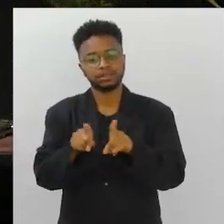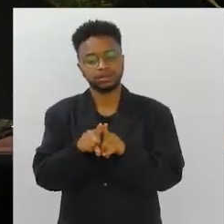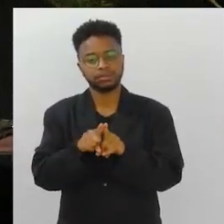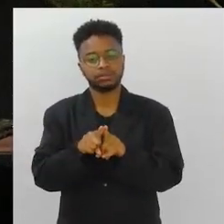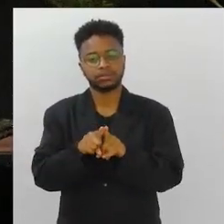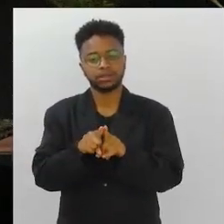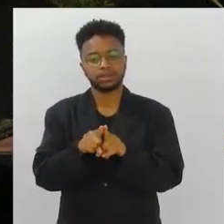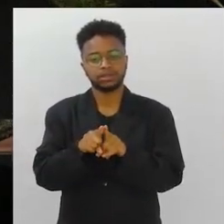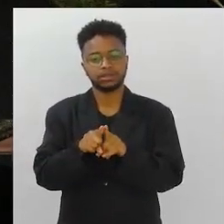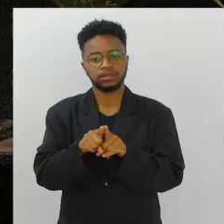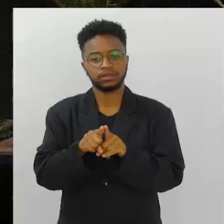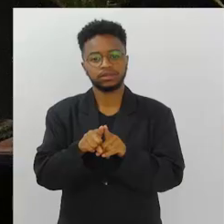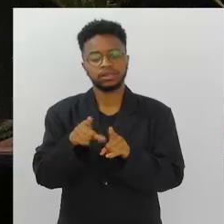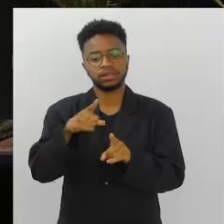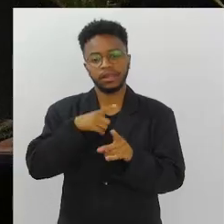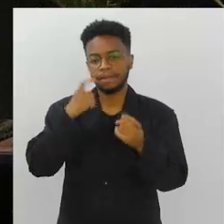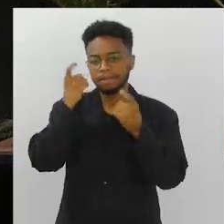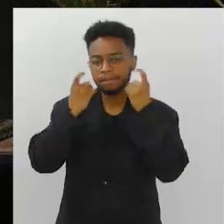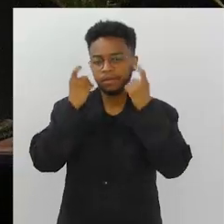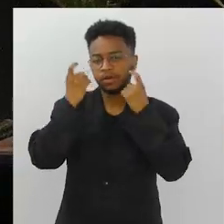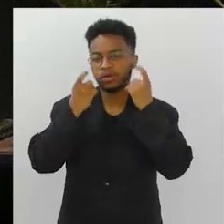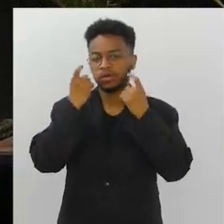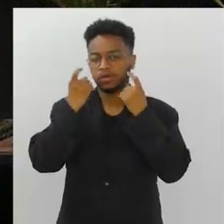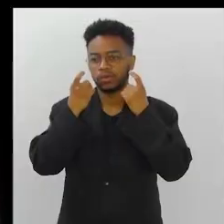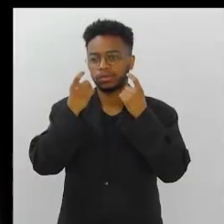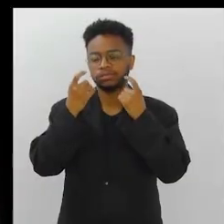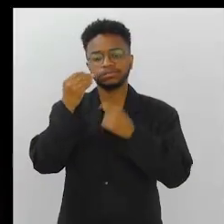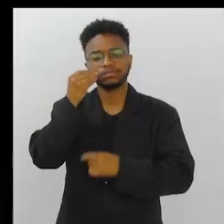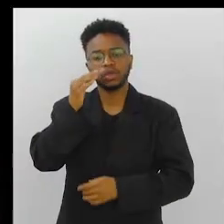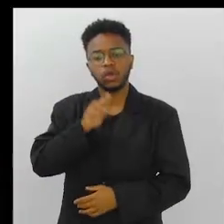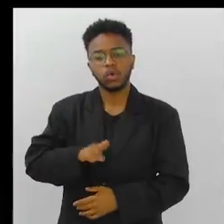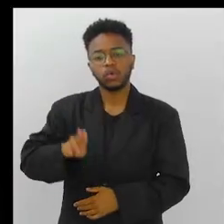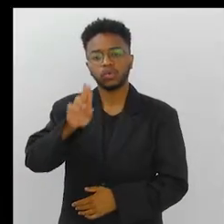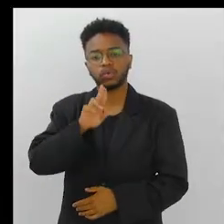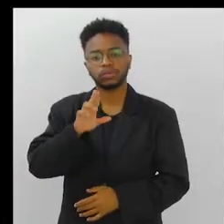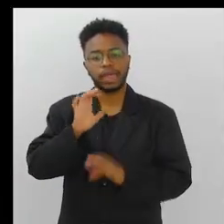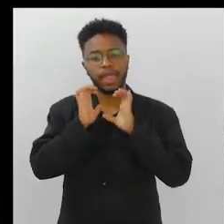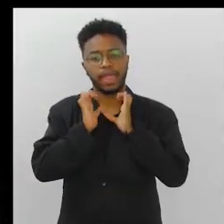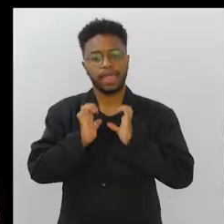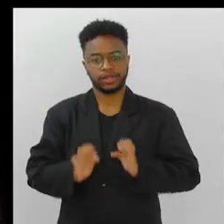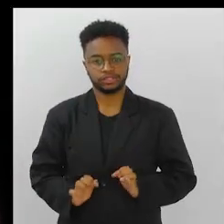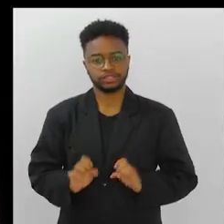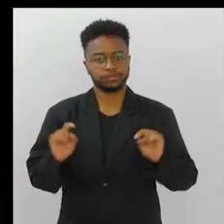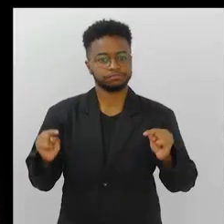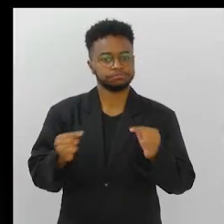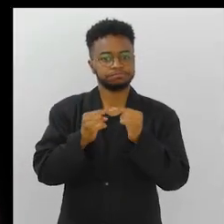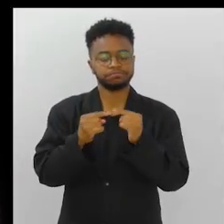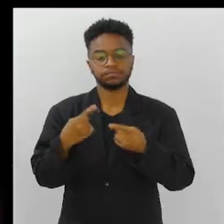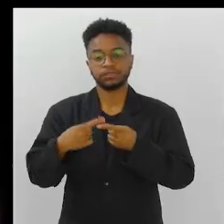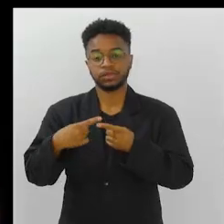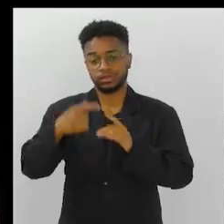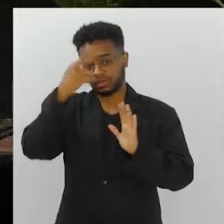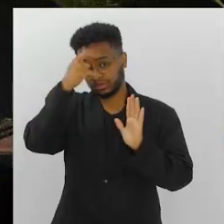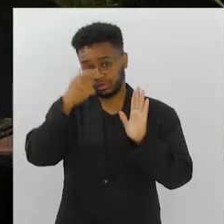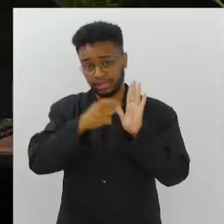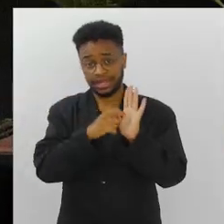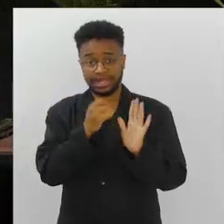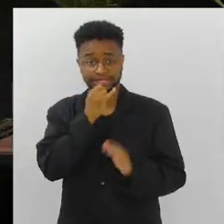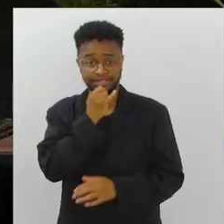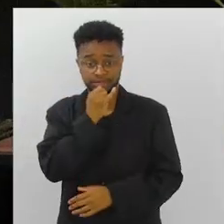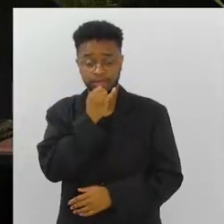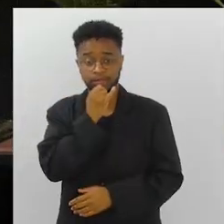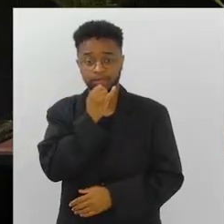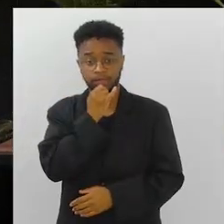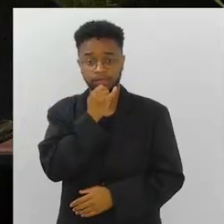ser tratado com uma preocupação de utilização de forma ética. A inteligência artificial,